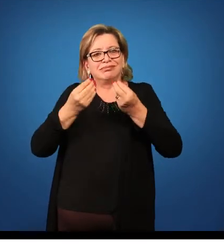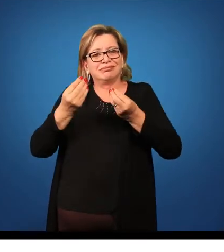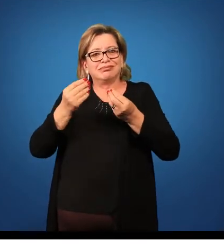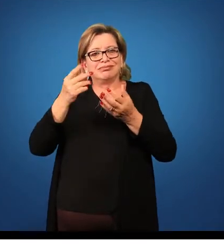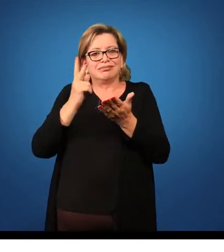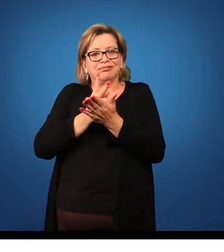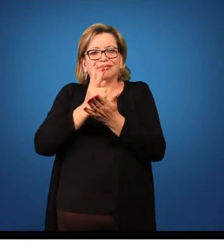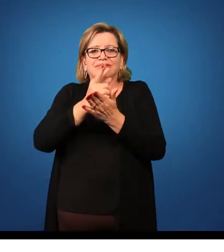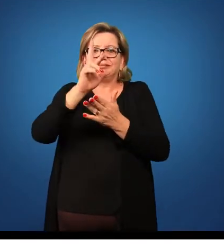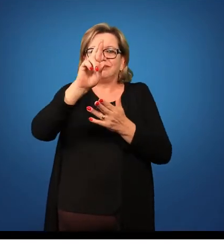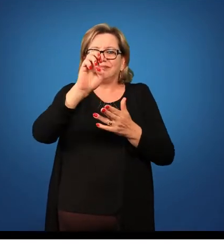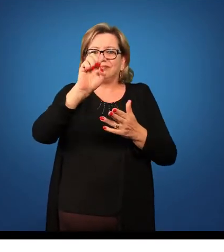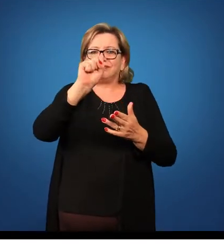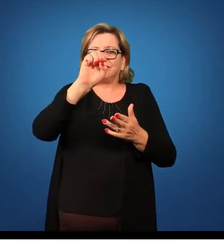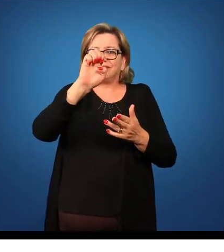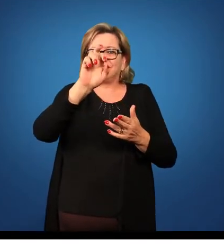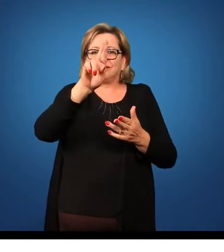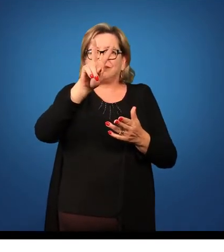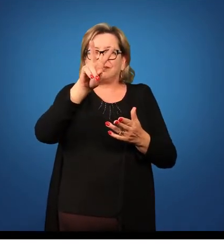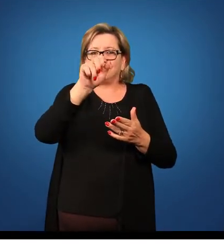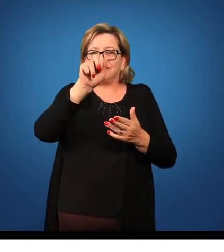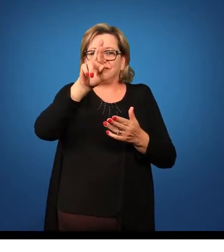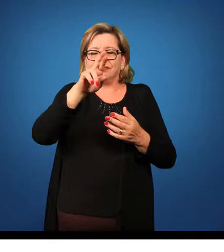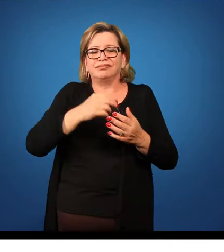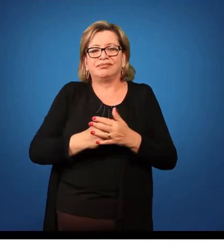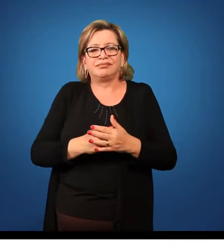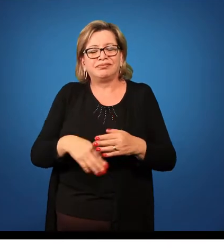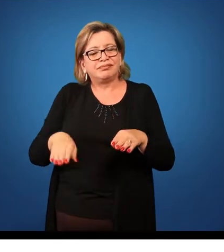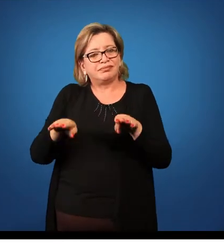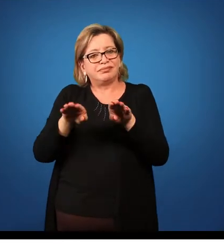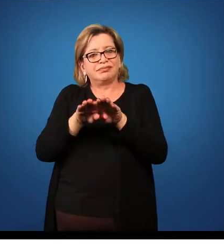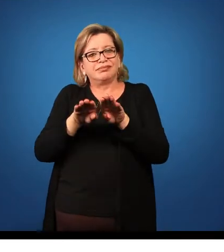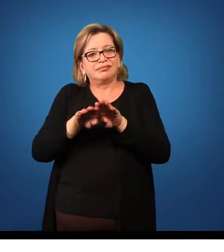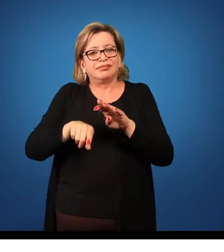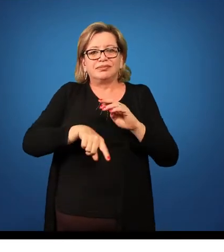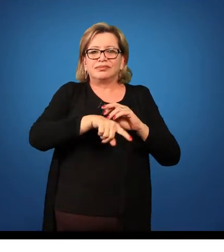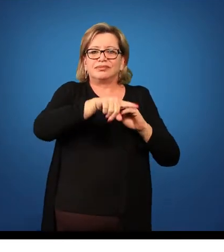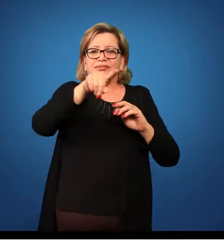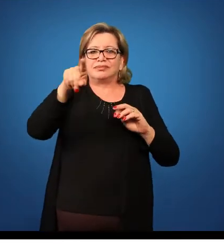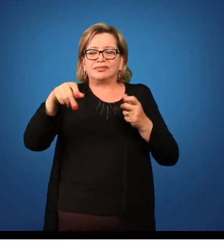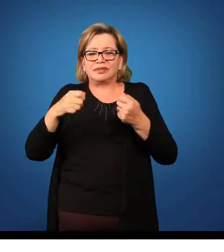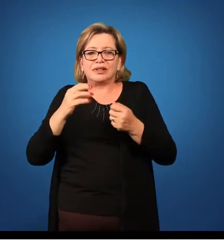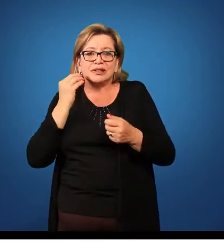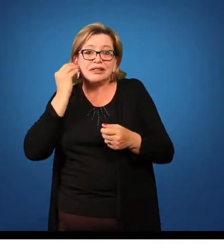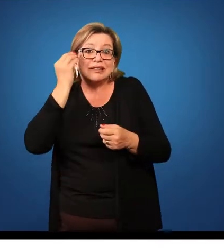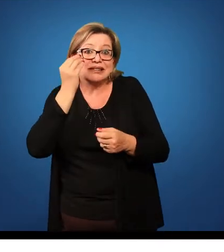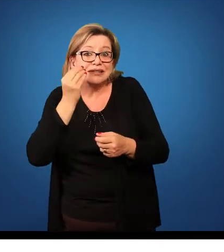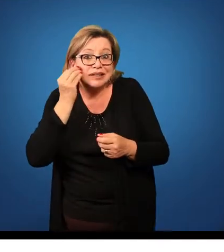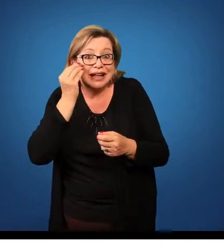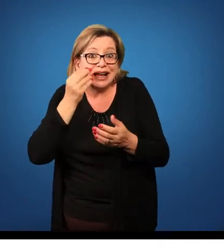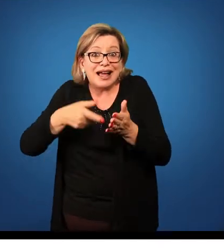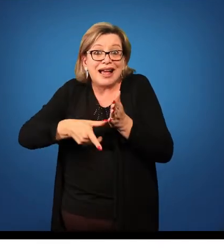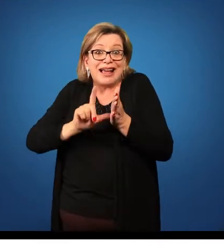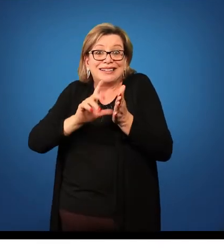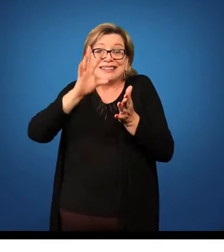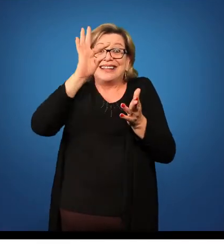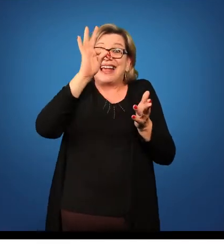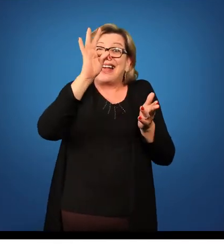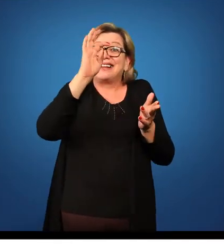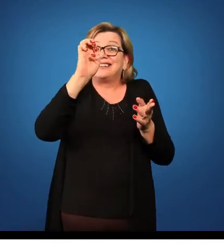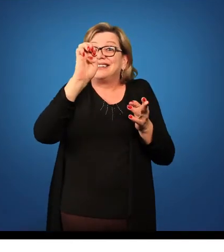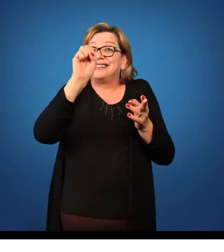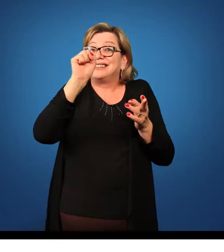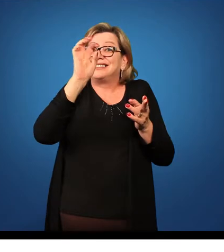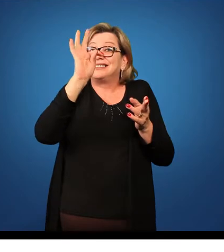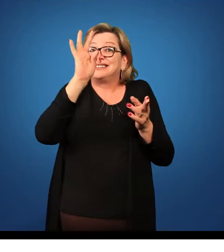reservar com antecedência esses materiais. Além disso, você deve testar o material que você vai utilizar, porque em alguns